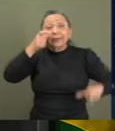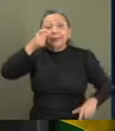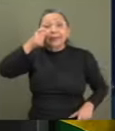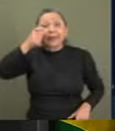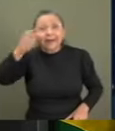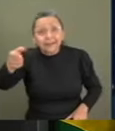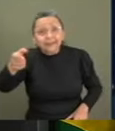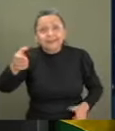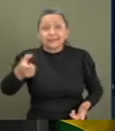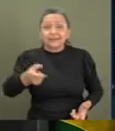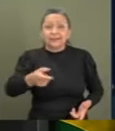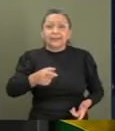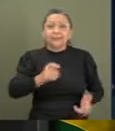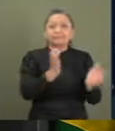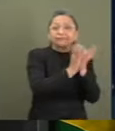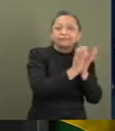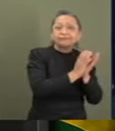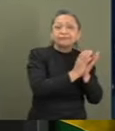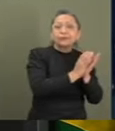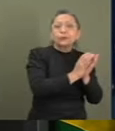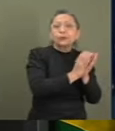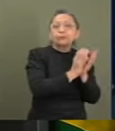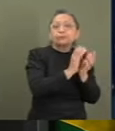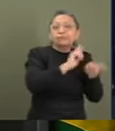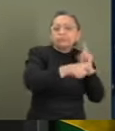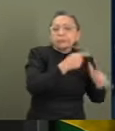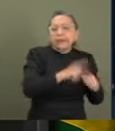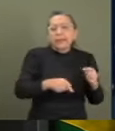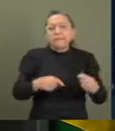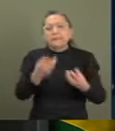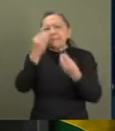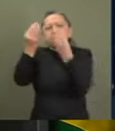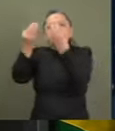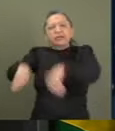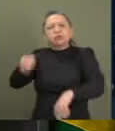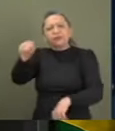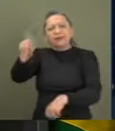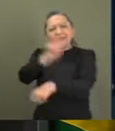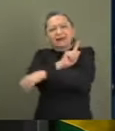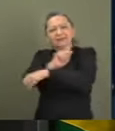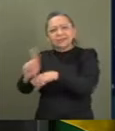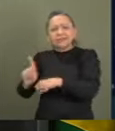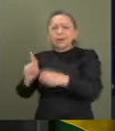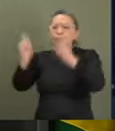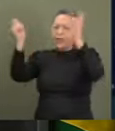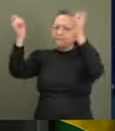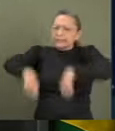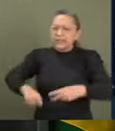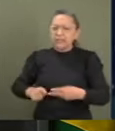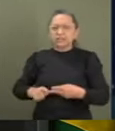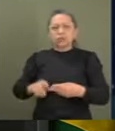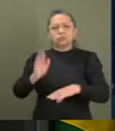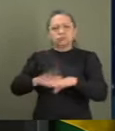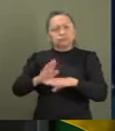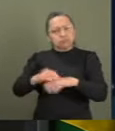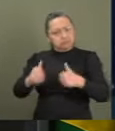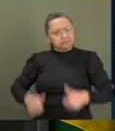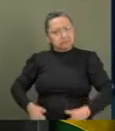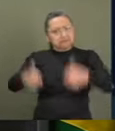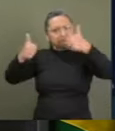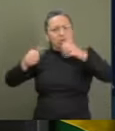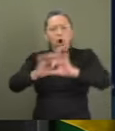essa gestão extremamente eficiente, eficaz, com altíssimo grau de